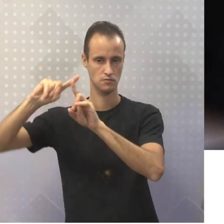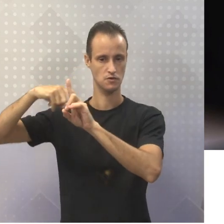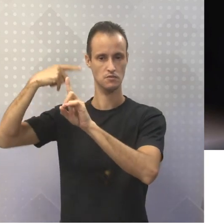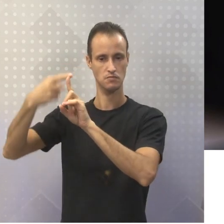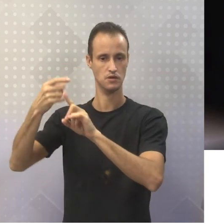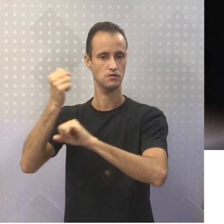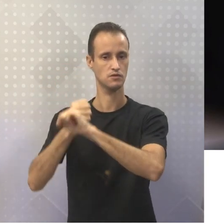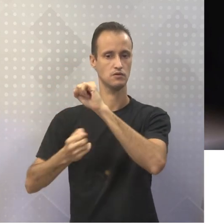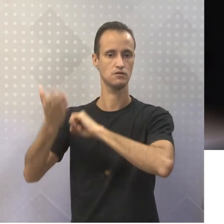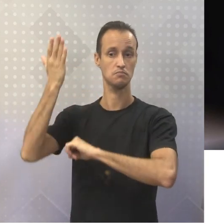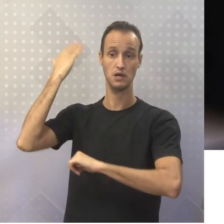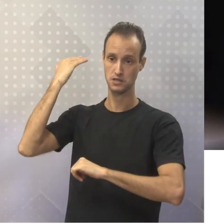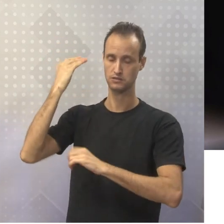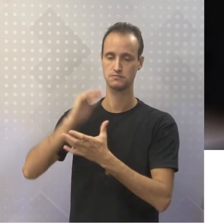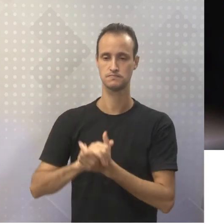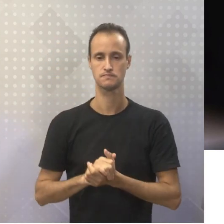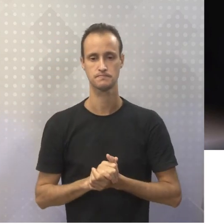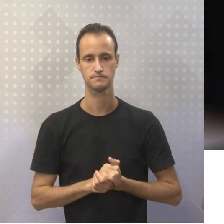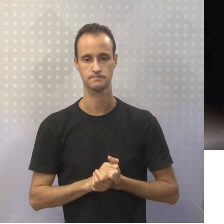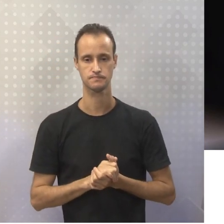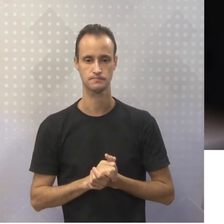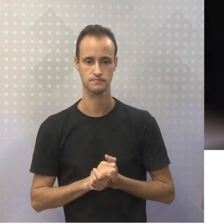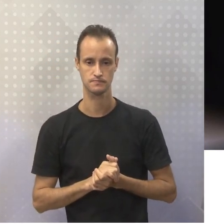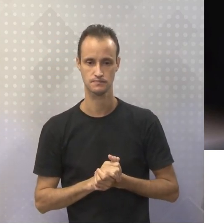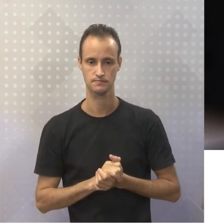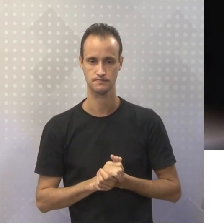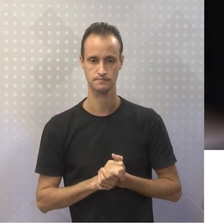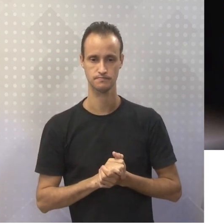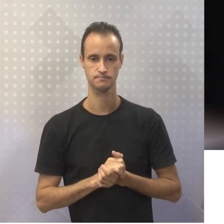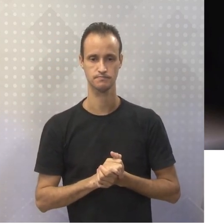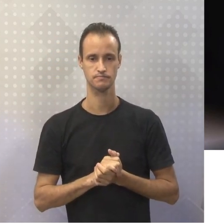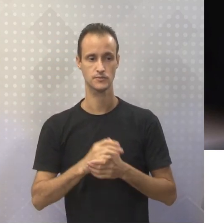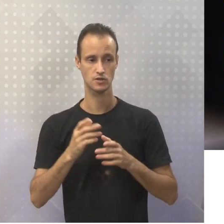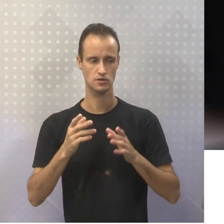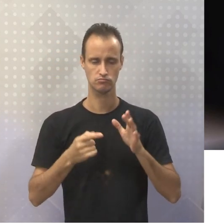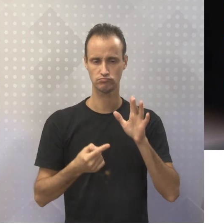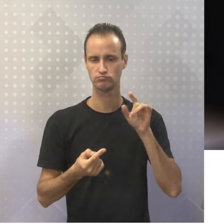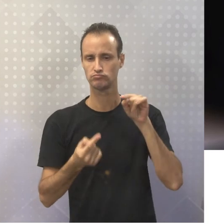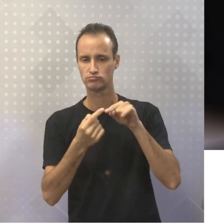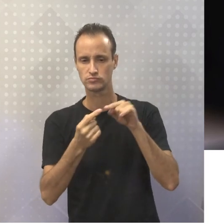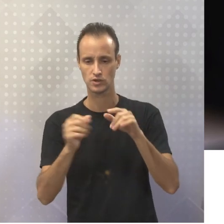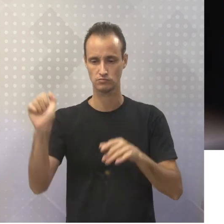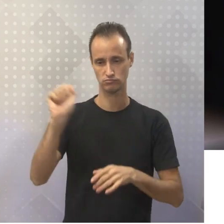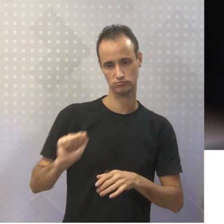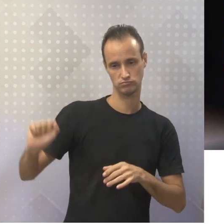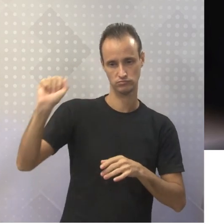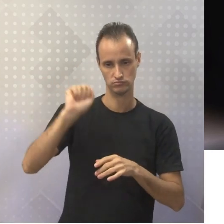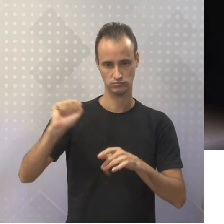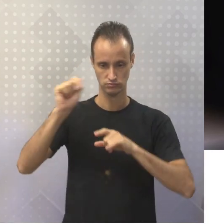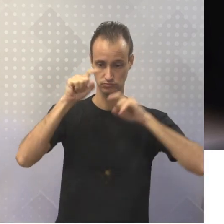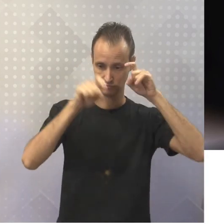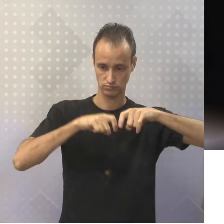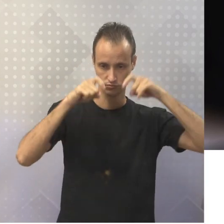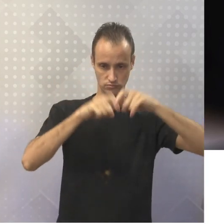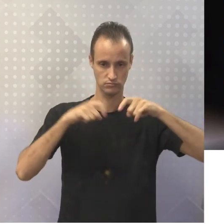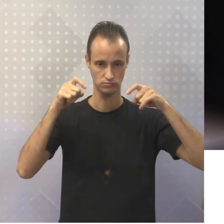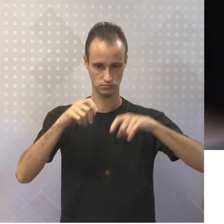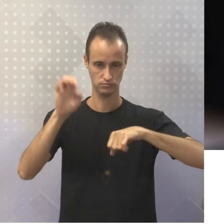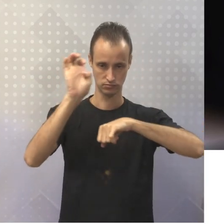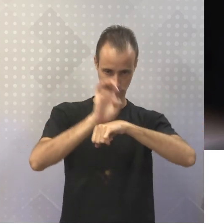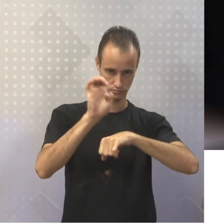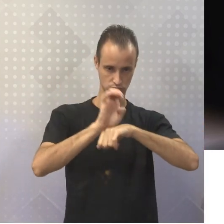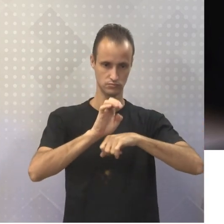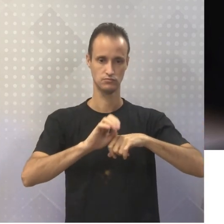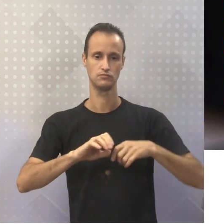passada, né? Segundo a análise da Federação das Associações Empresariais de Santa Catarina. Então, aqui a gente tem o quê? Um